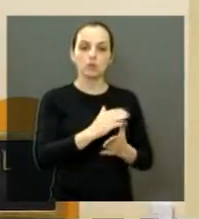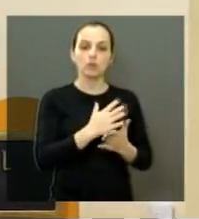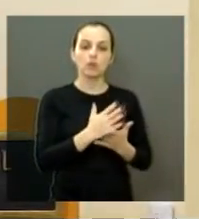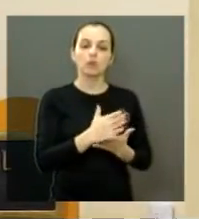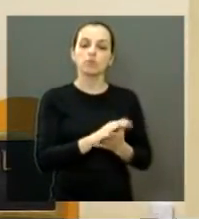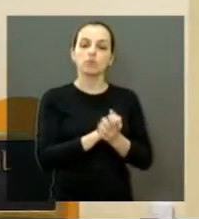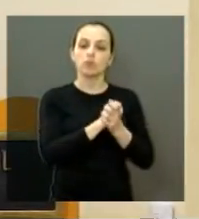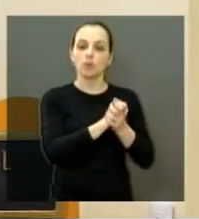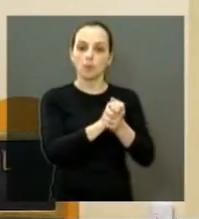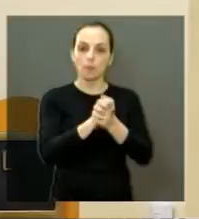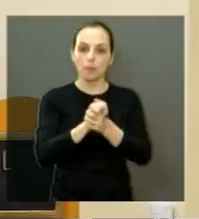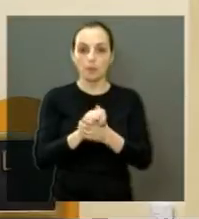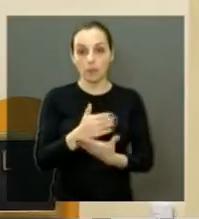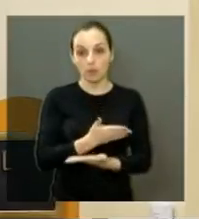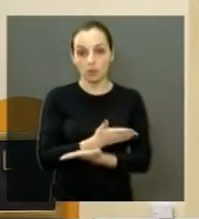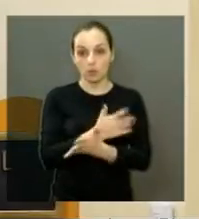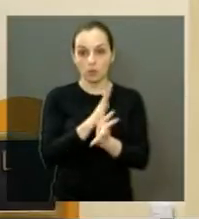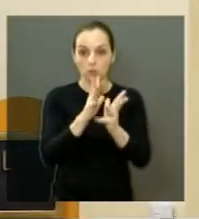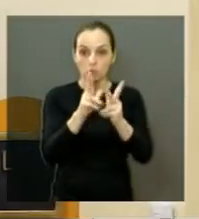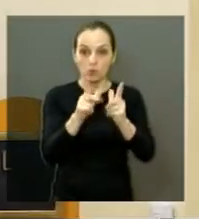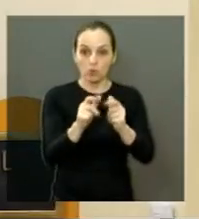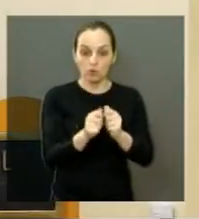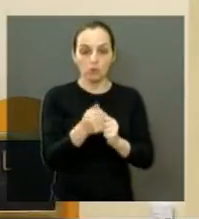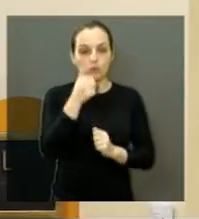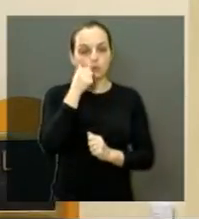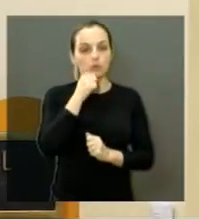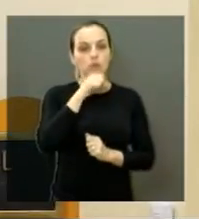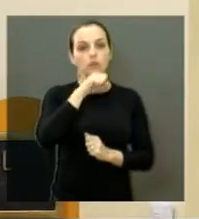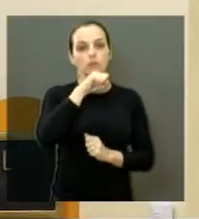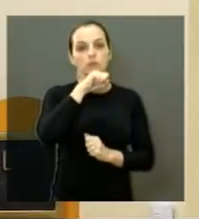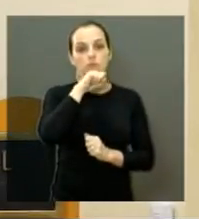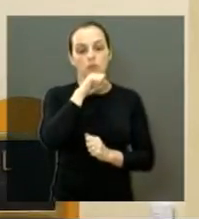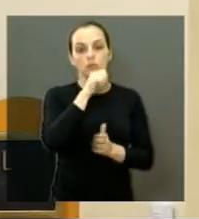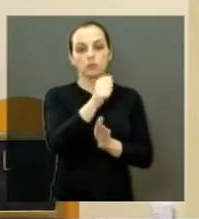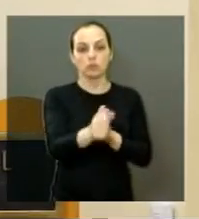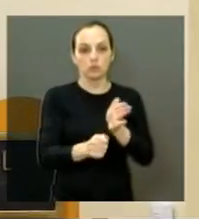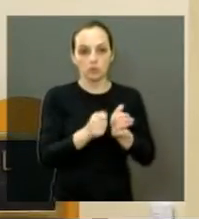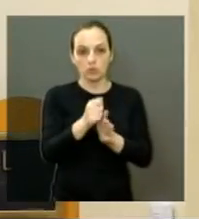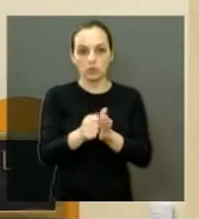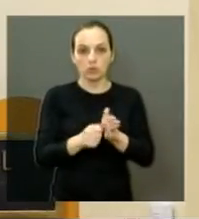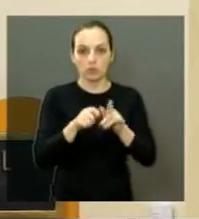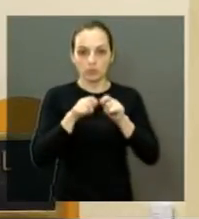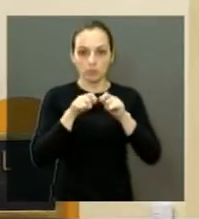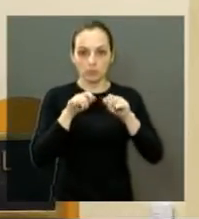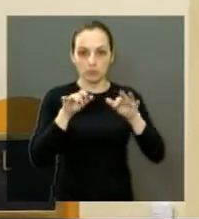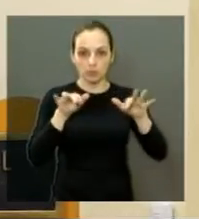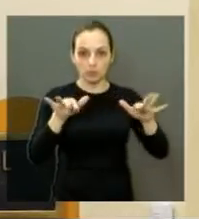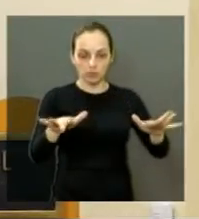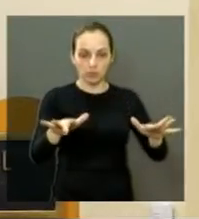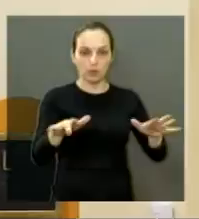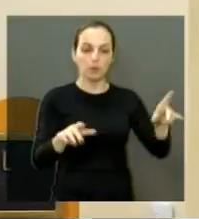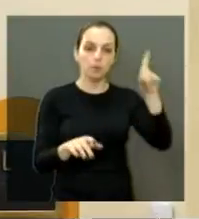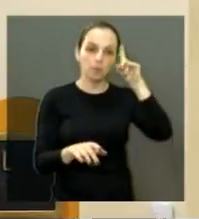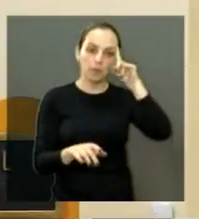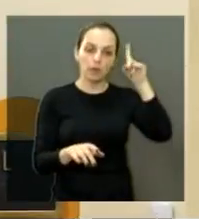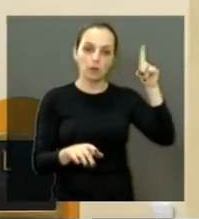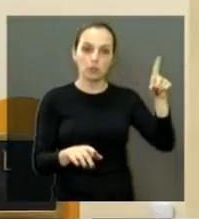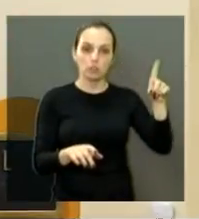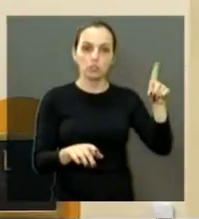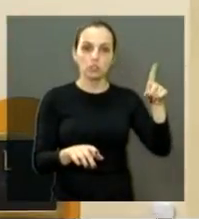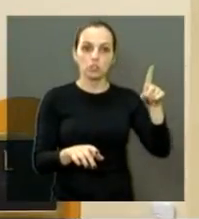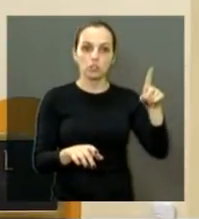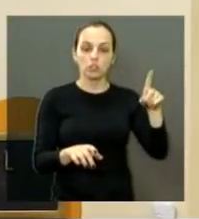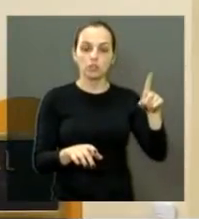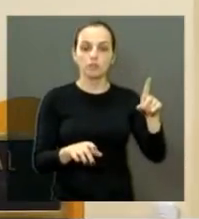as mães da nossa cidade e por aí afora, pelo seu dia que está chegando dia das mães,